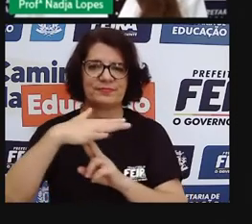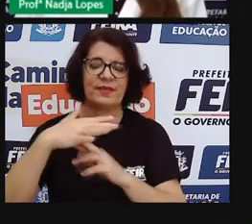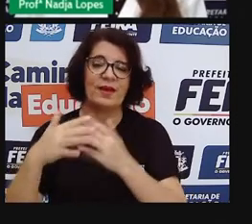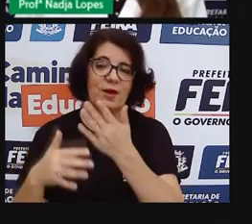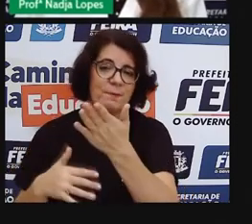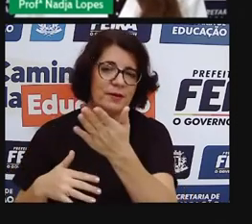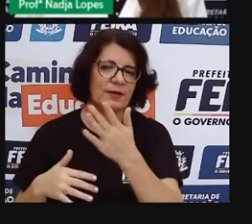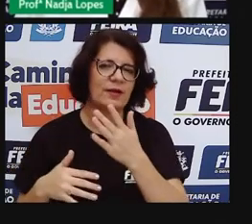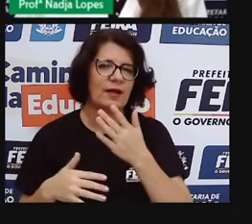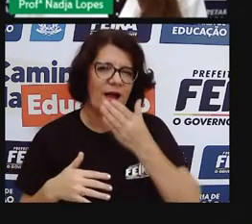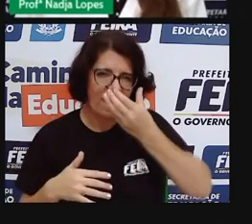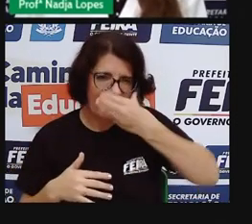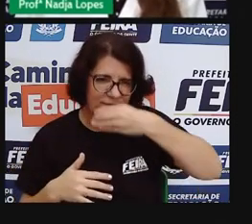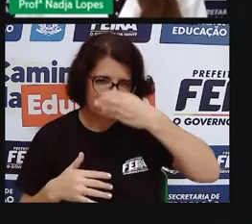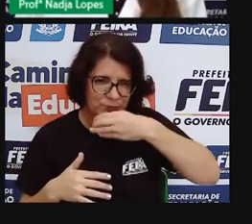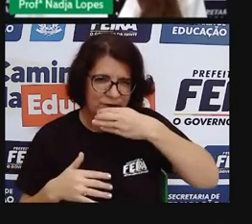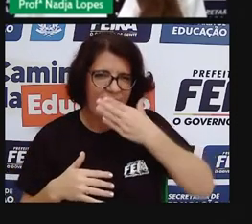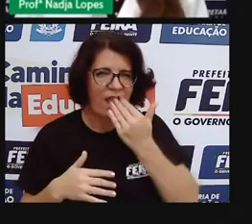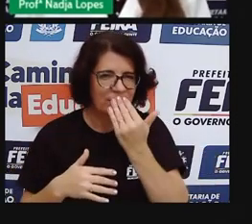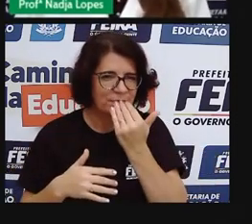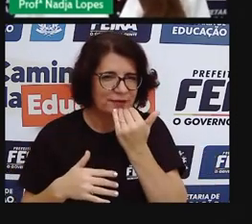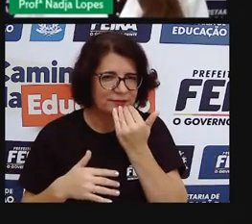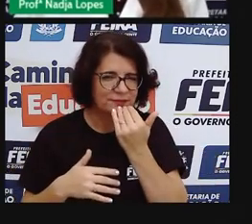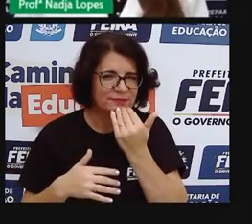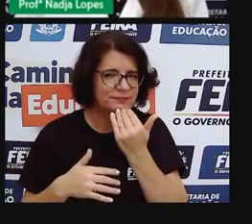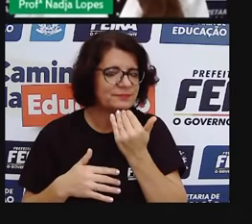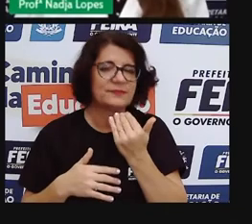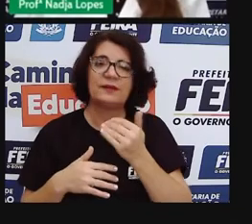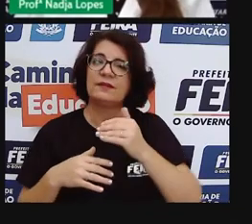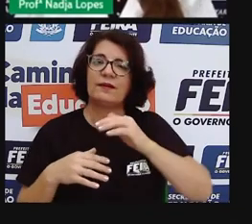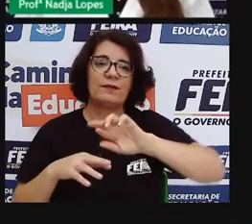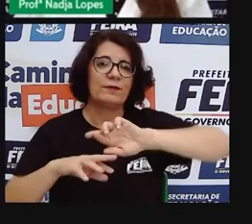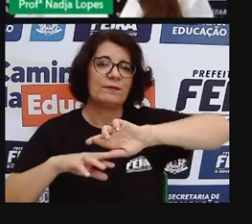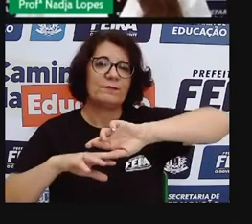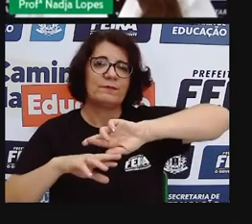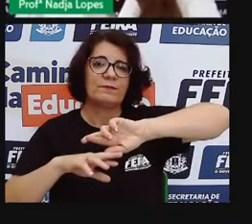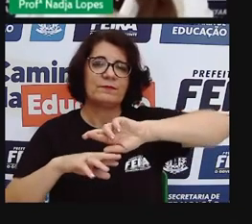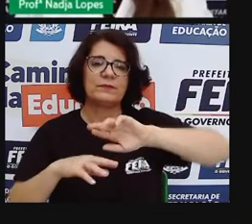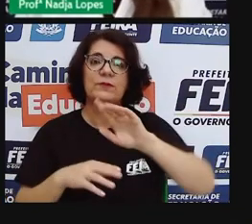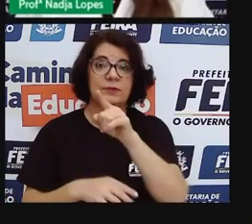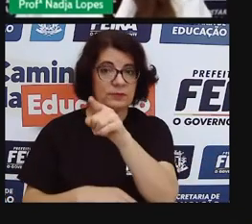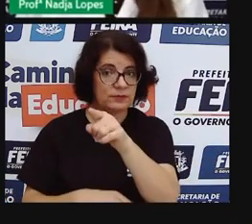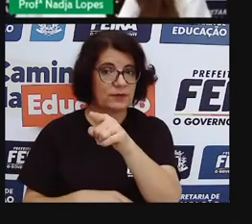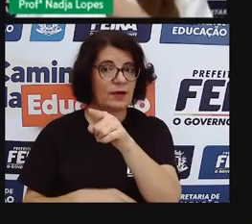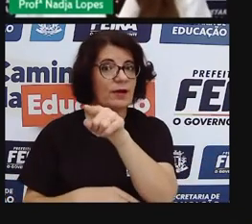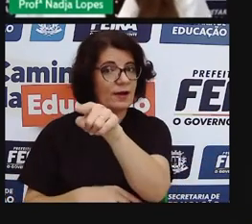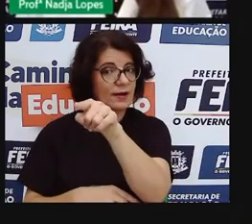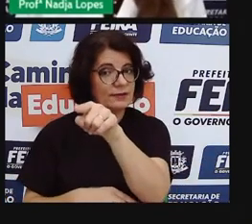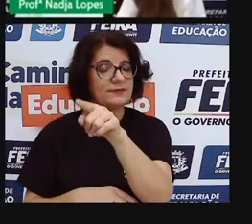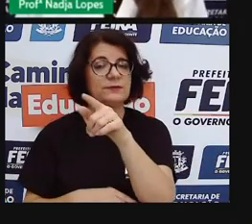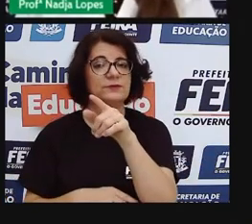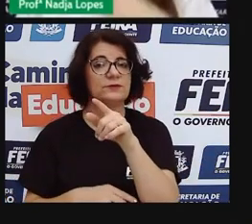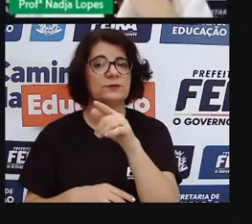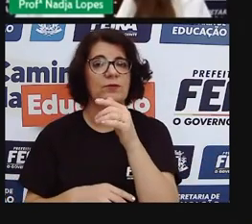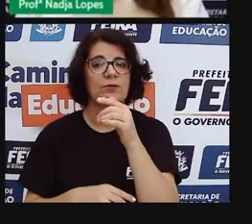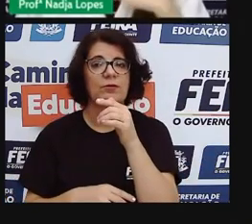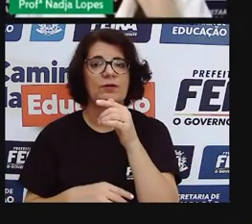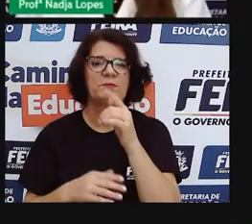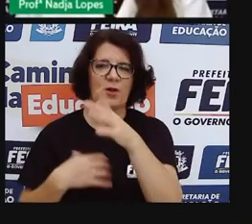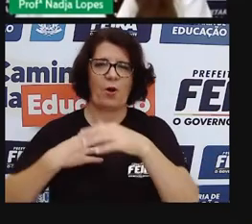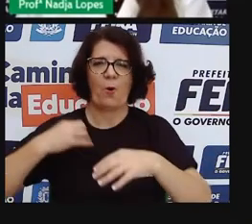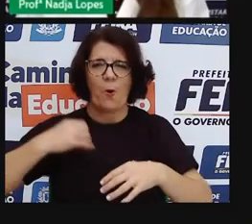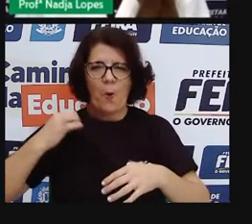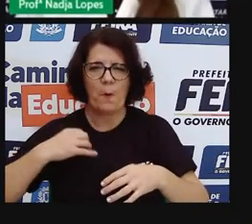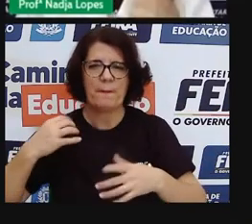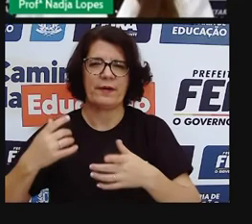de alimentos como a gente tem hoje. Hoje a gente tem, predominantemente, a feira de alimentos. Aí, nessa praça, ainda existe o comércio de roupa,